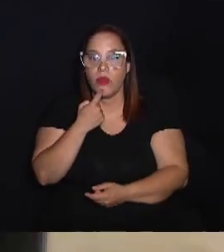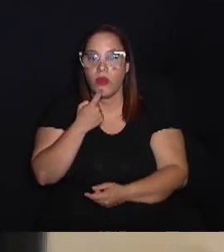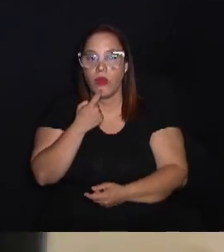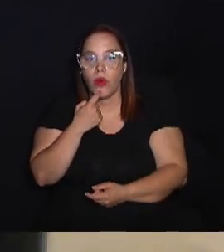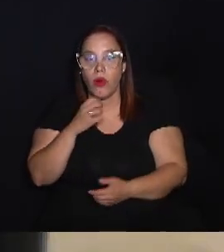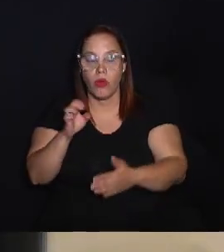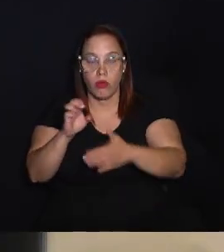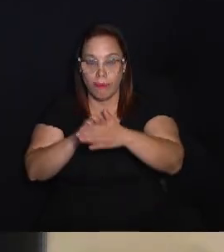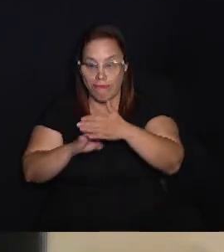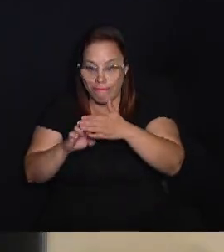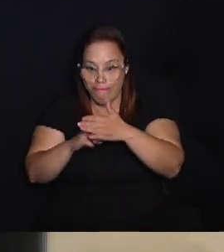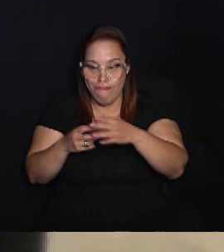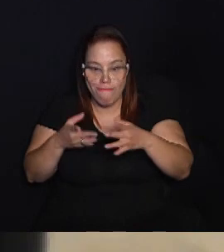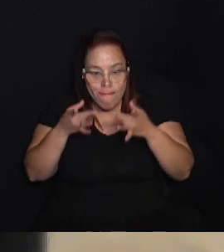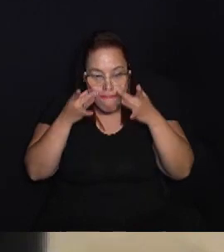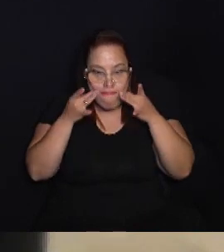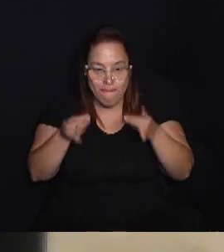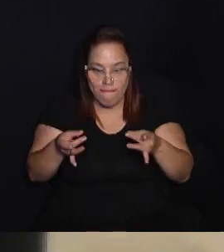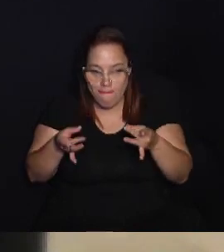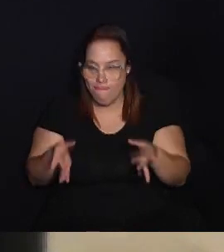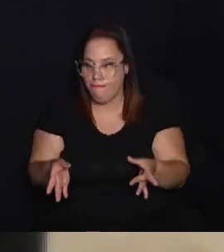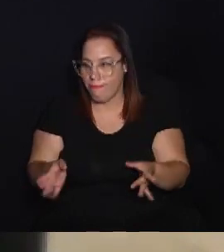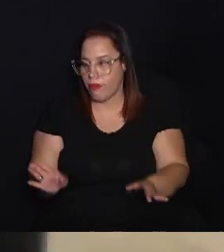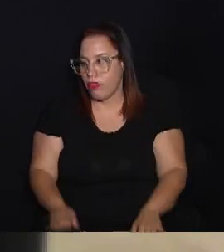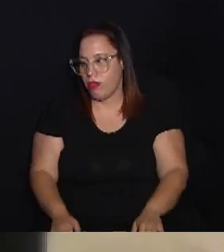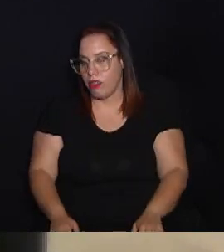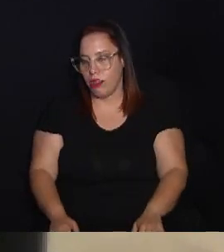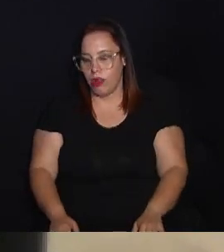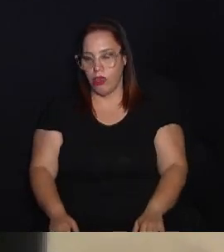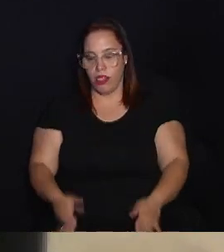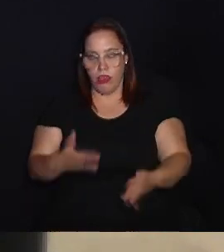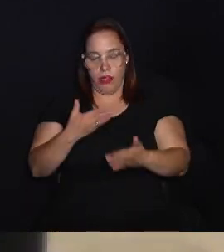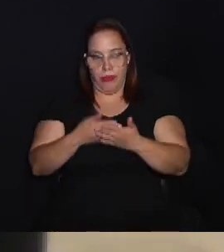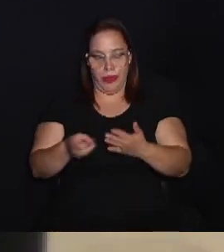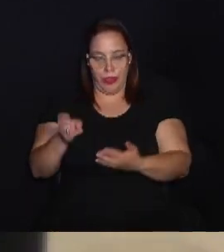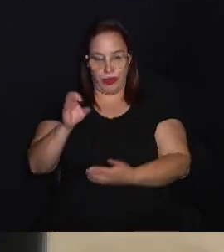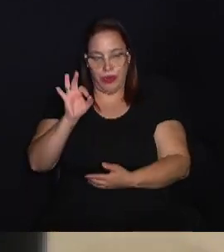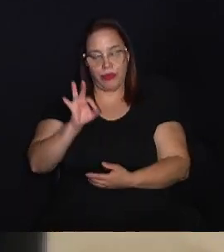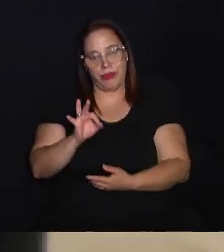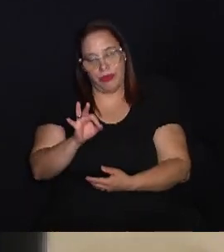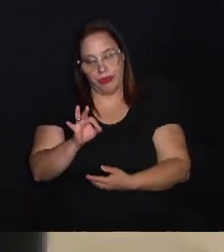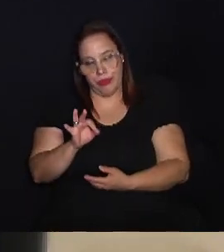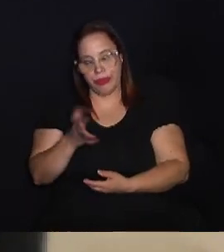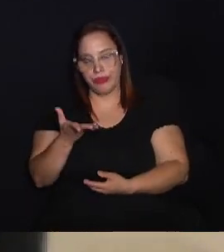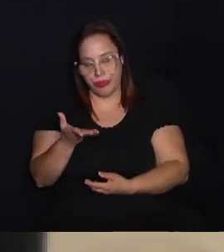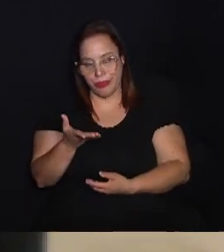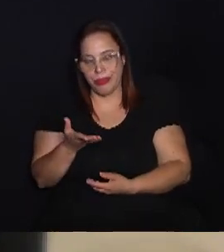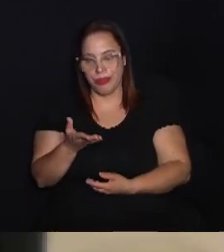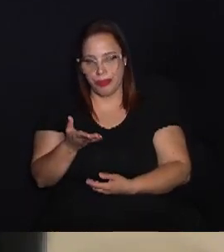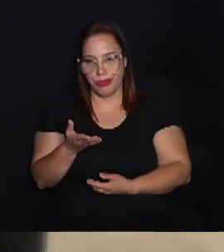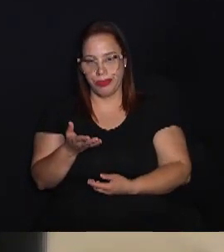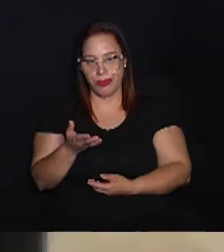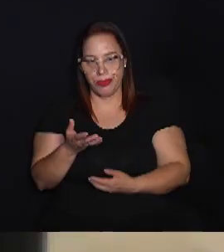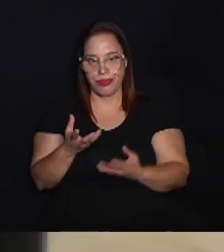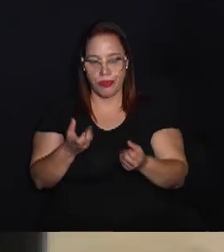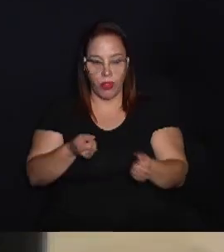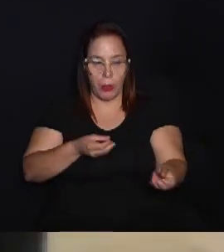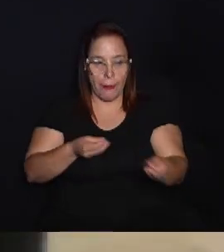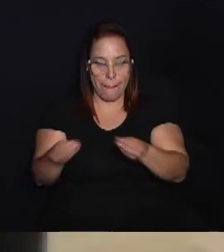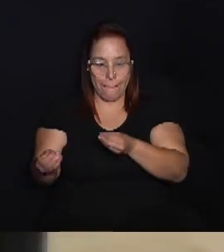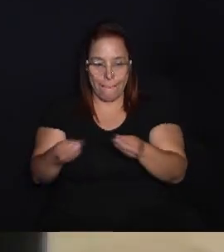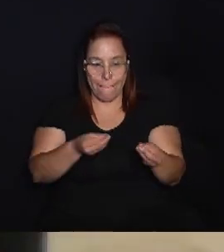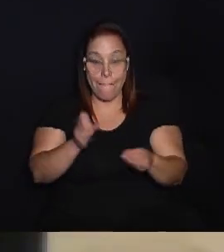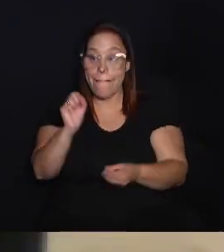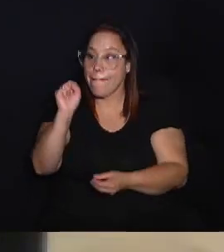comentou, tem uma companhia que foca mais em eficiência, mas ainda assim perde 25%, né? Um quinto dessa água que